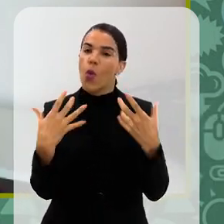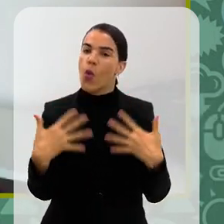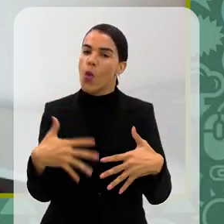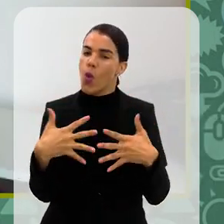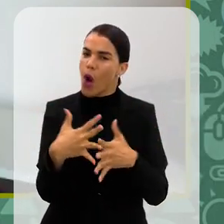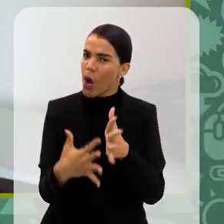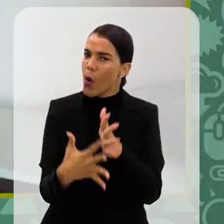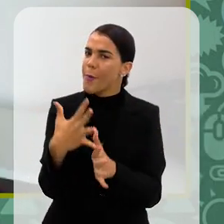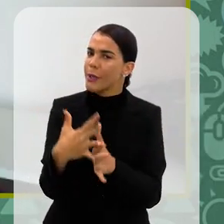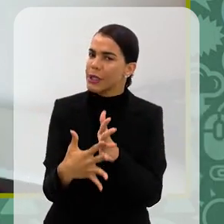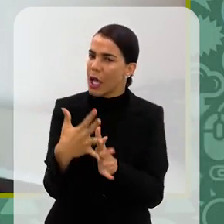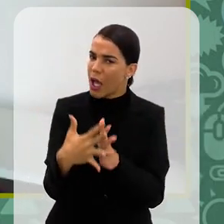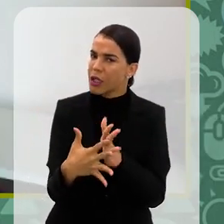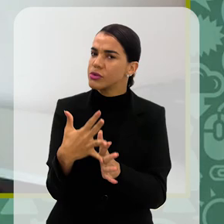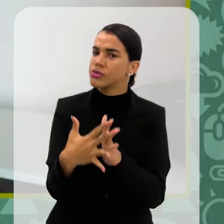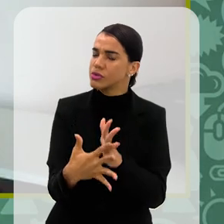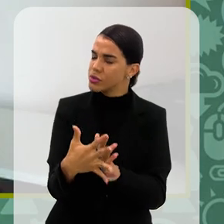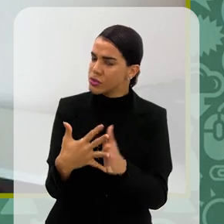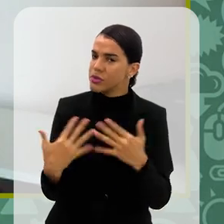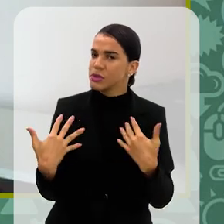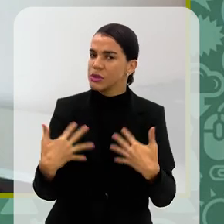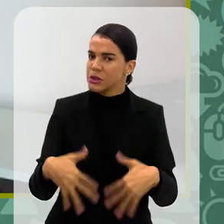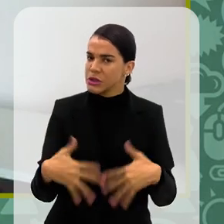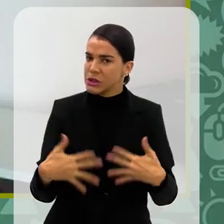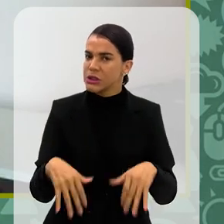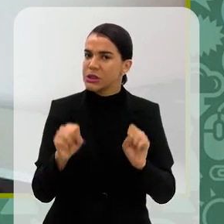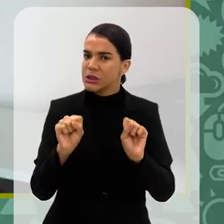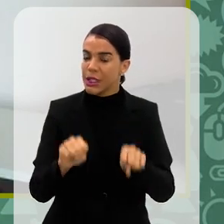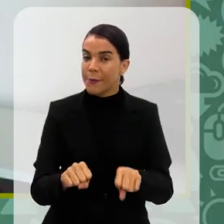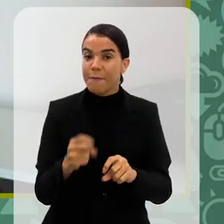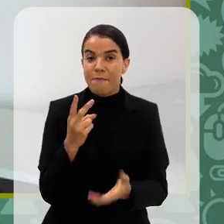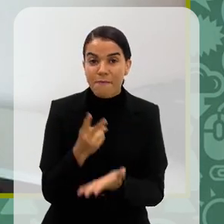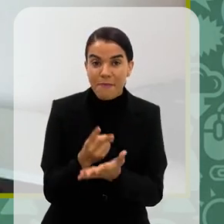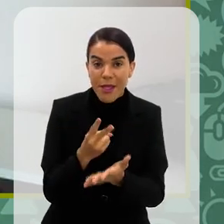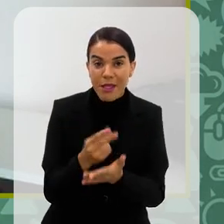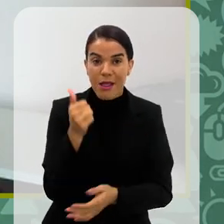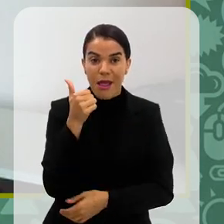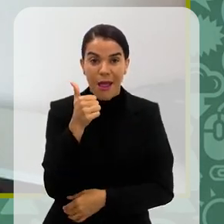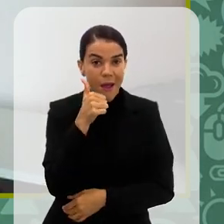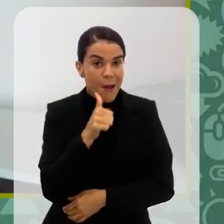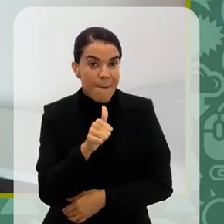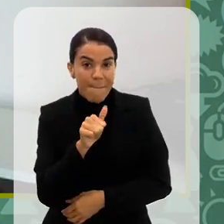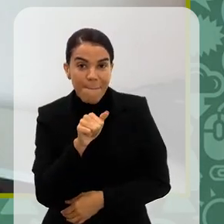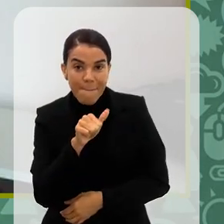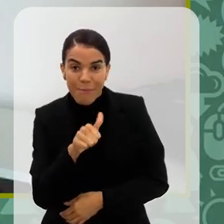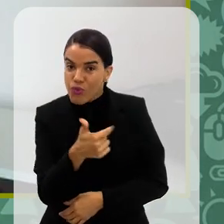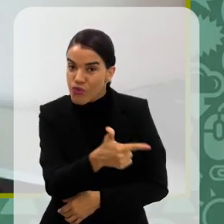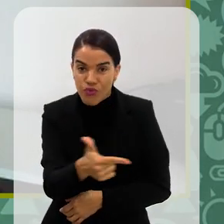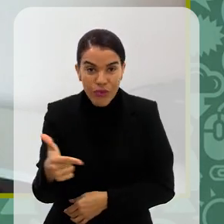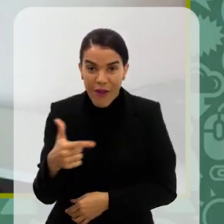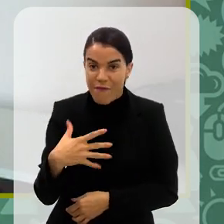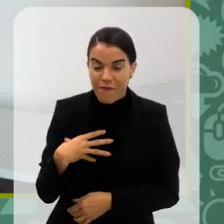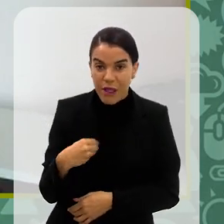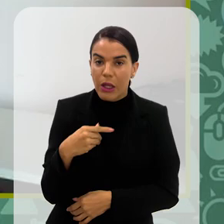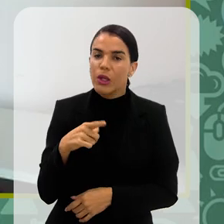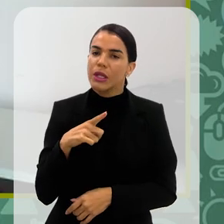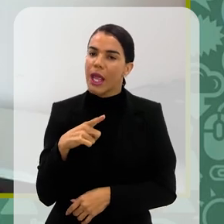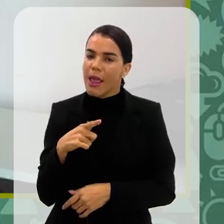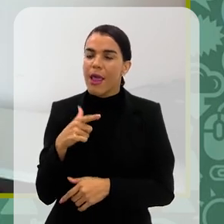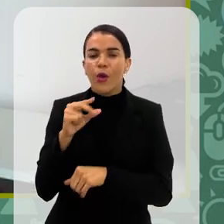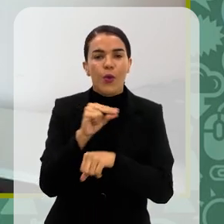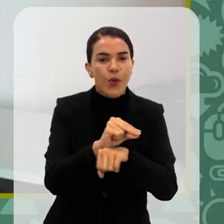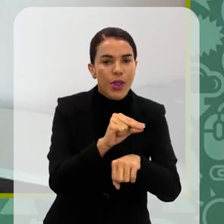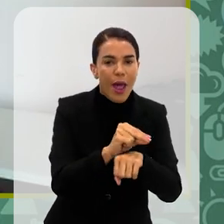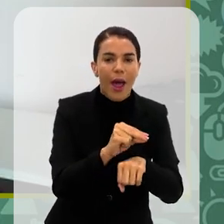muito mais complicado, muito mais complicado. E mesmo quando as mulheres não são mães, tem todo o trabalho de